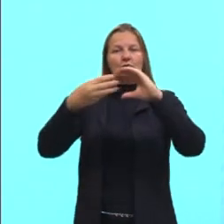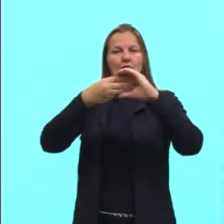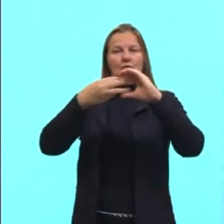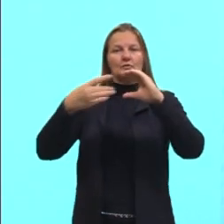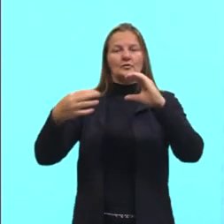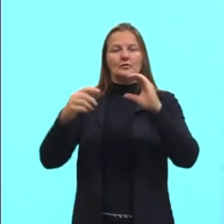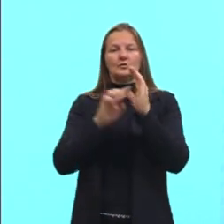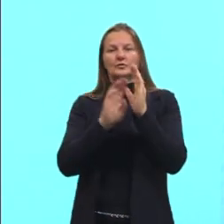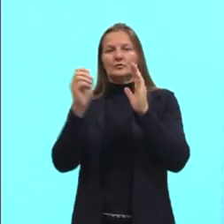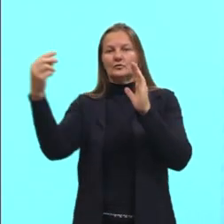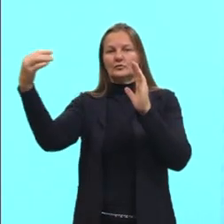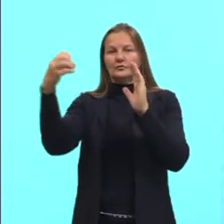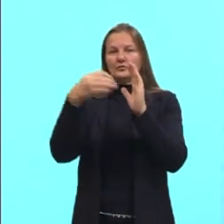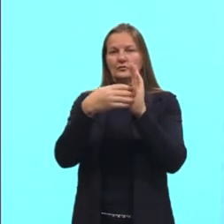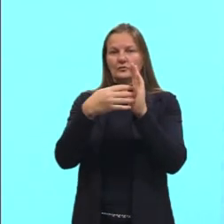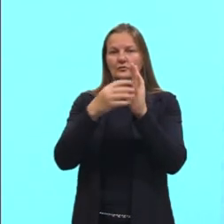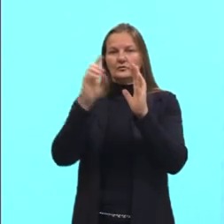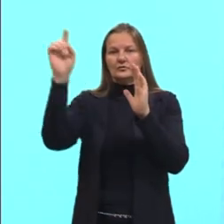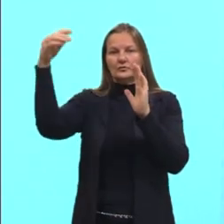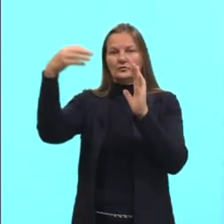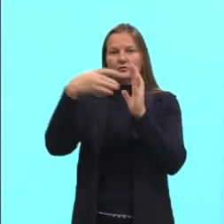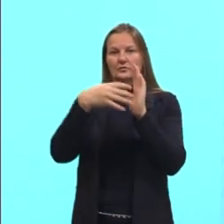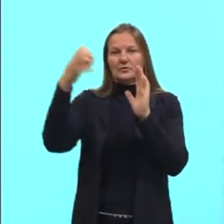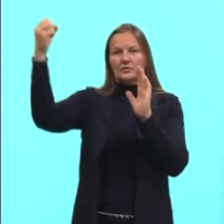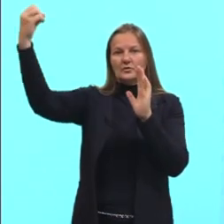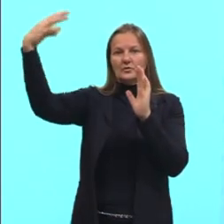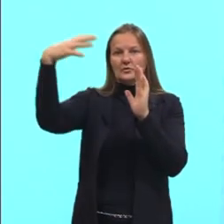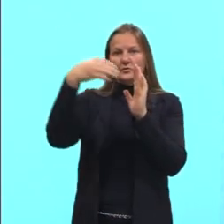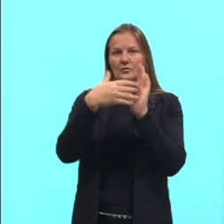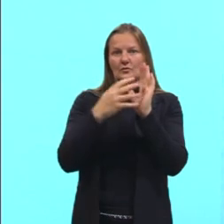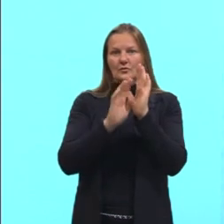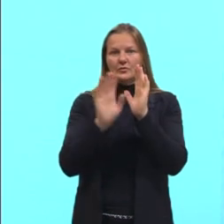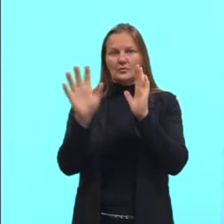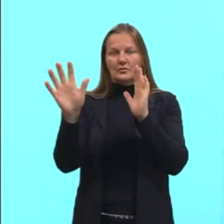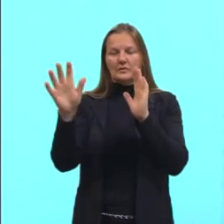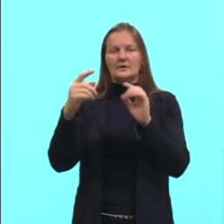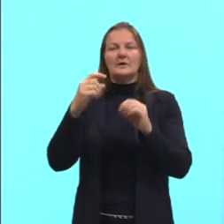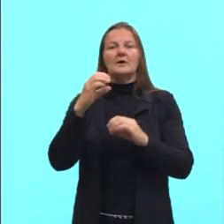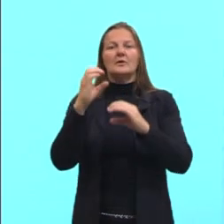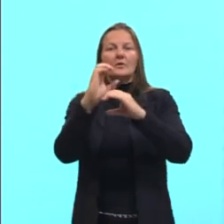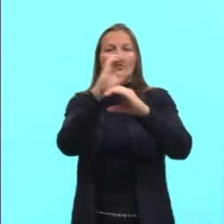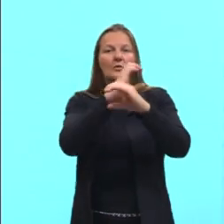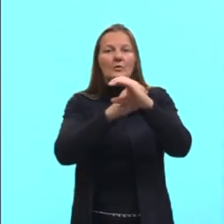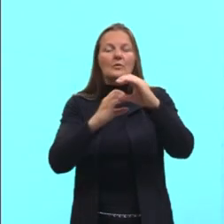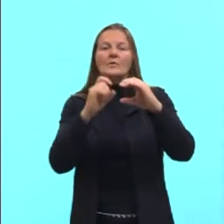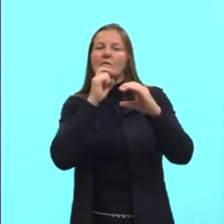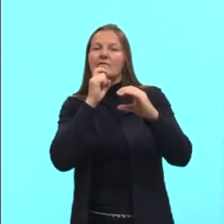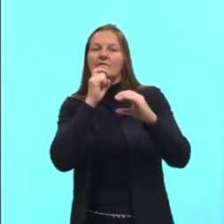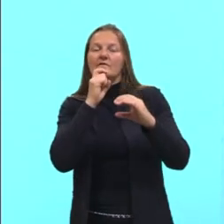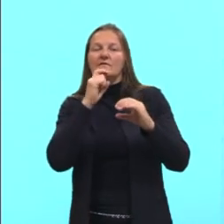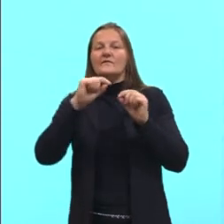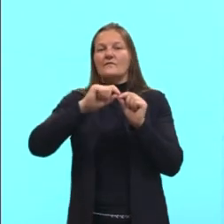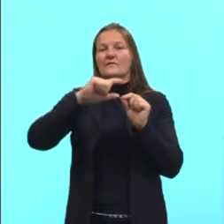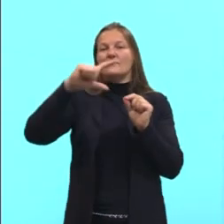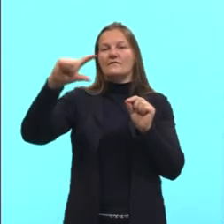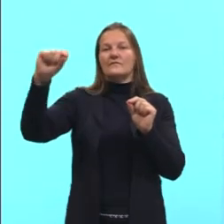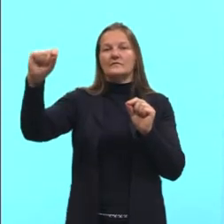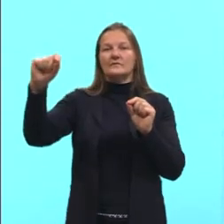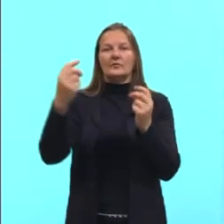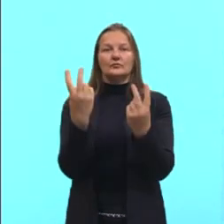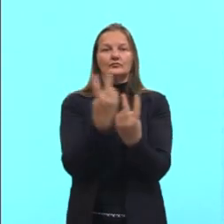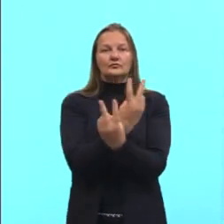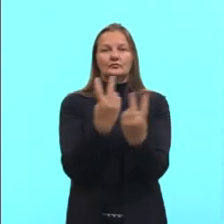fotossintéticos, né? Que se tornaram cloroplastos, então, surgiu a célula vegetal.